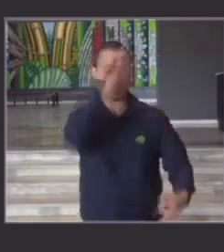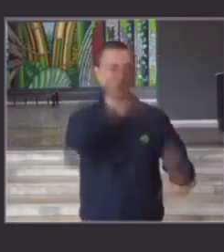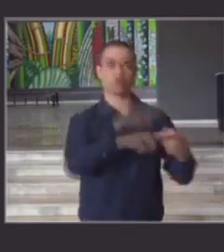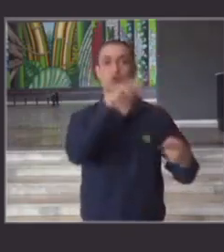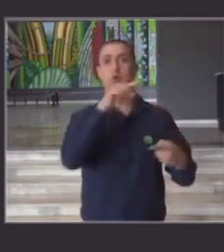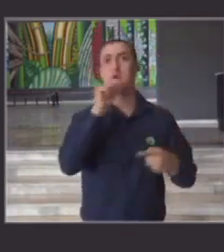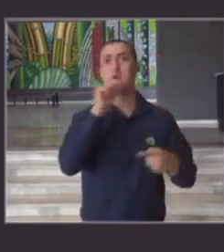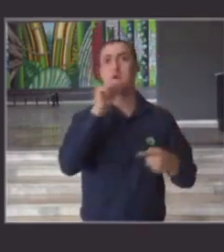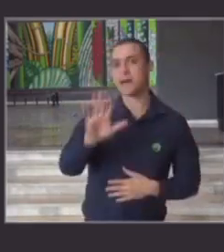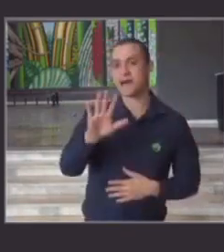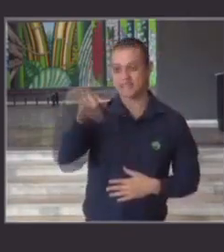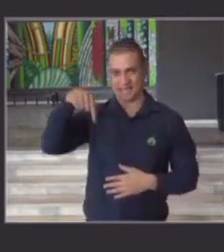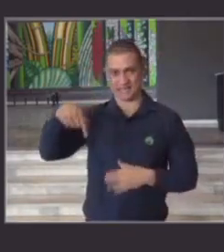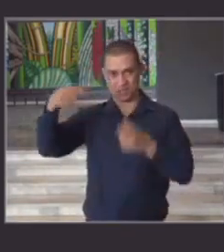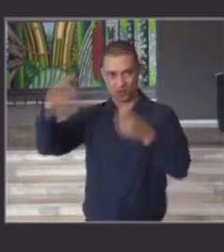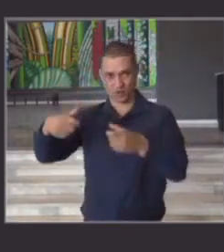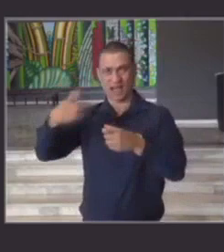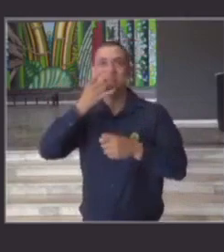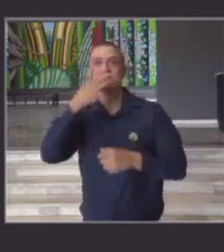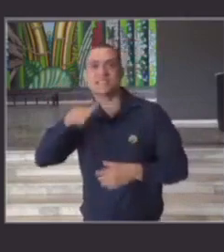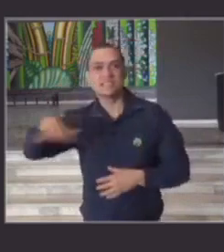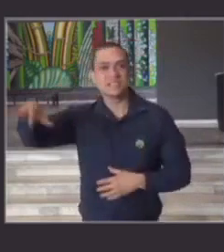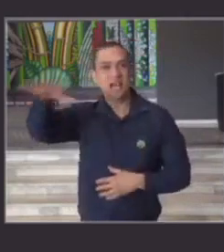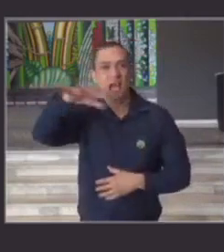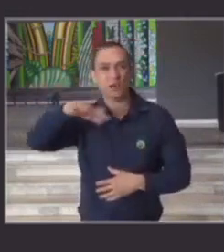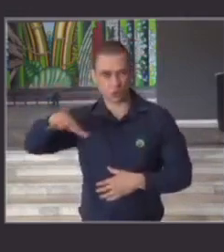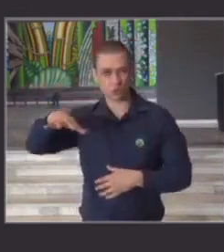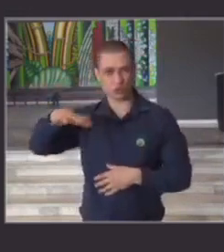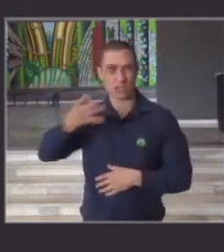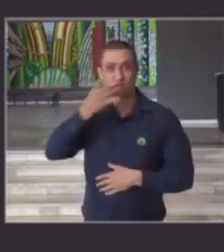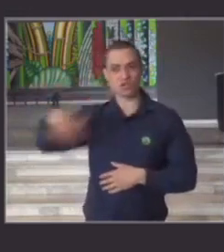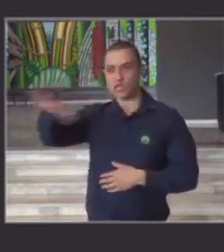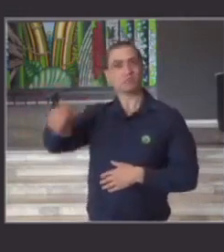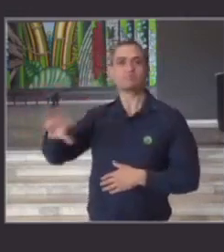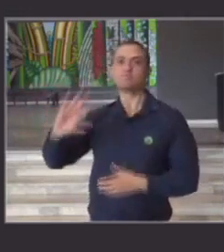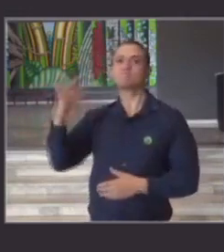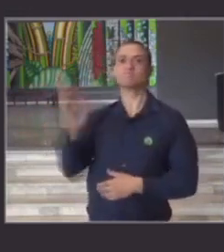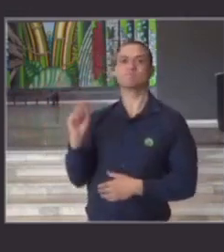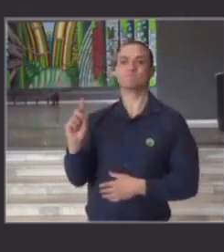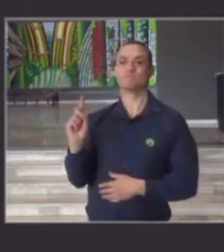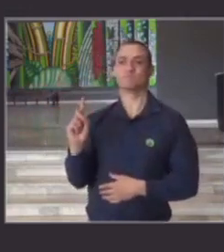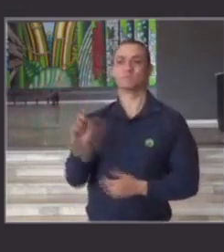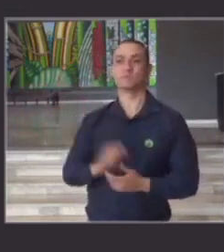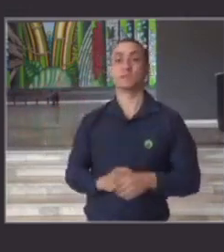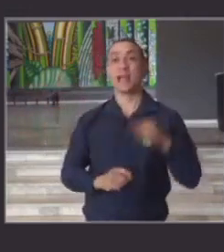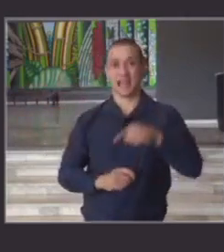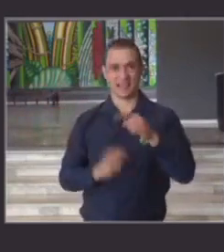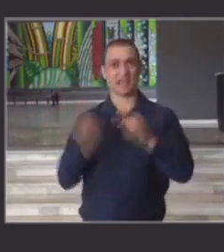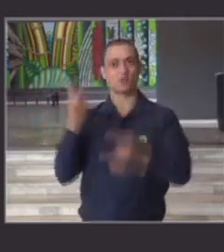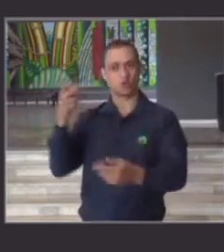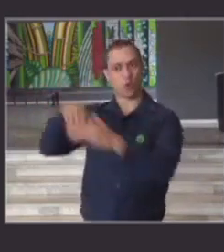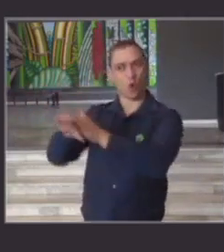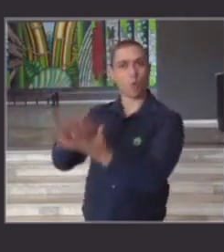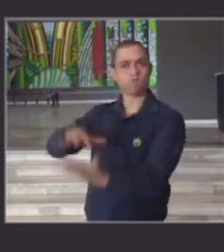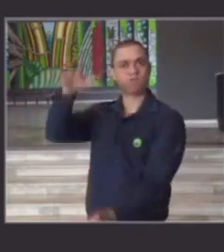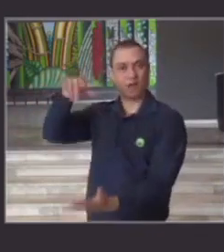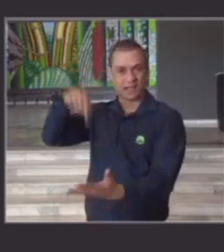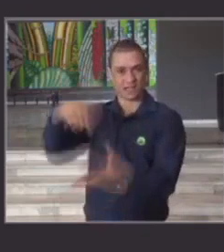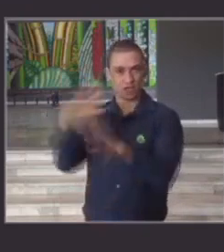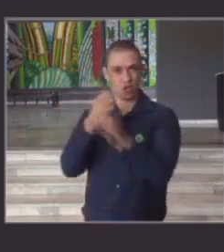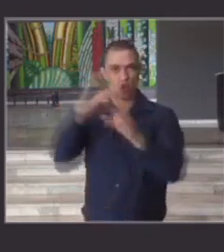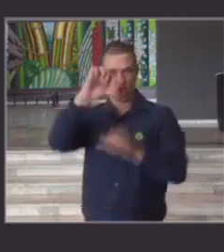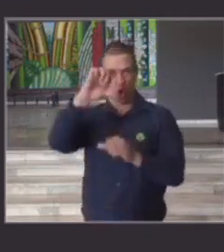porém aqui na metropolitana da Baixa da Santista isso não ocorreu a fila aqui nos nove